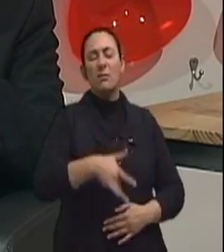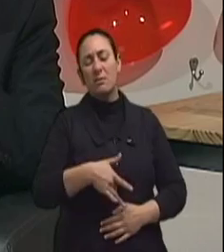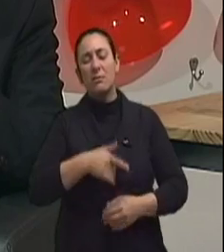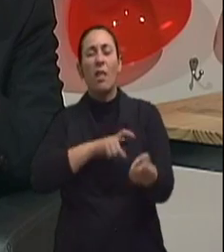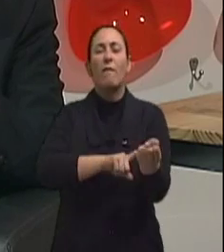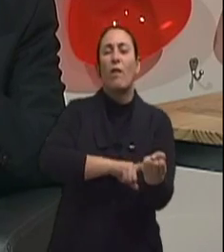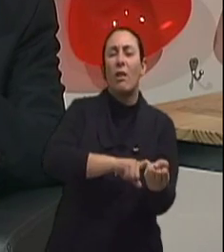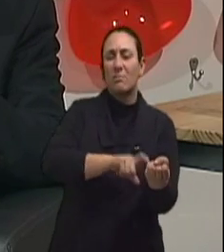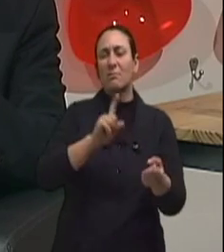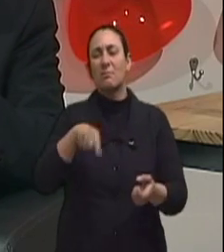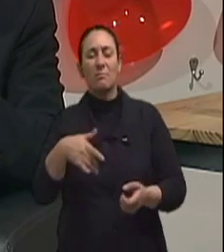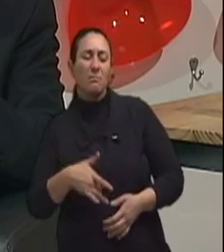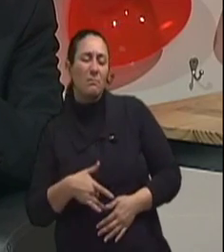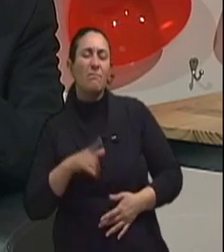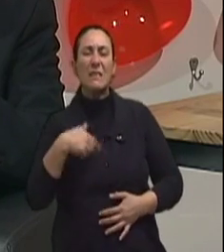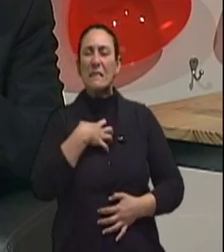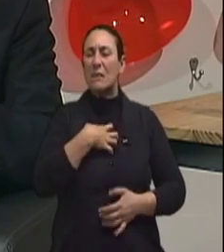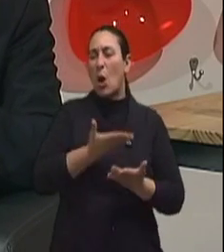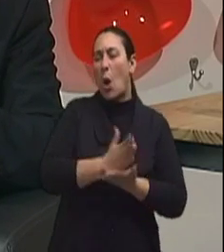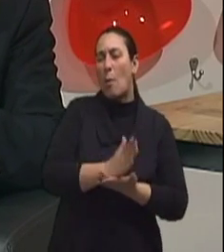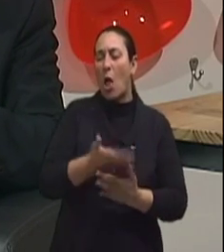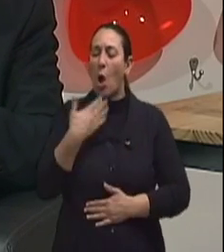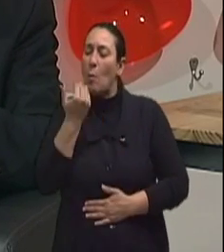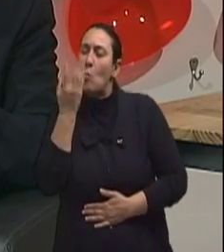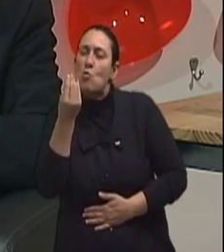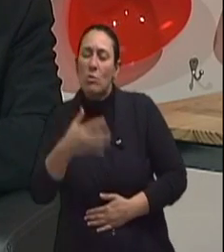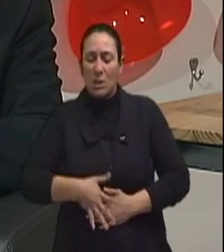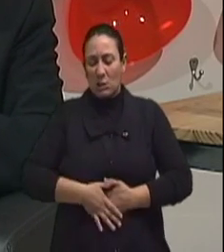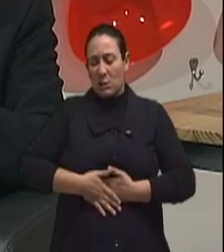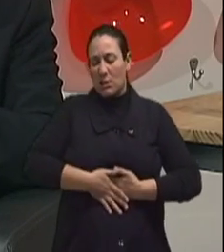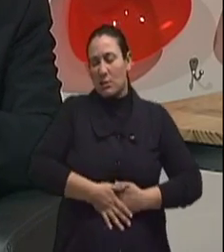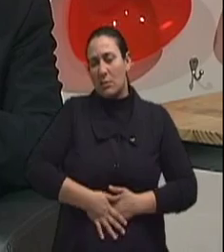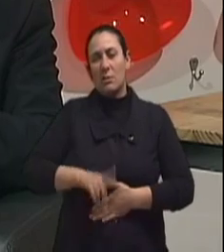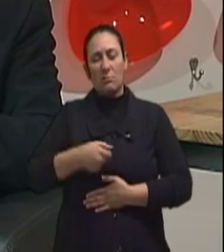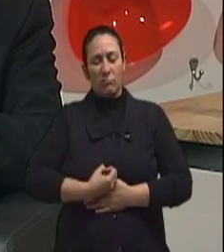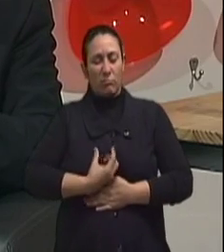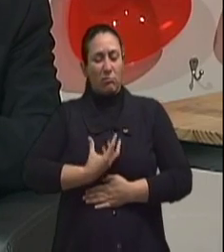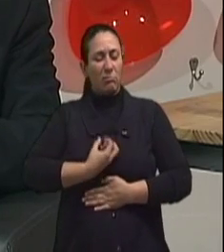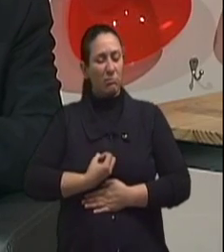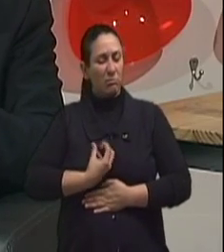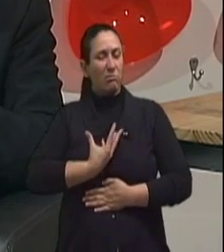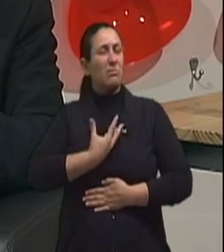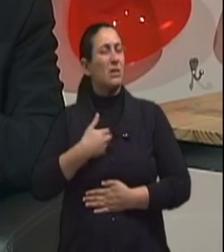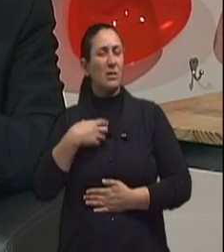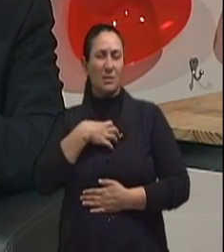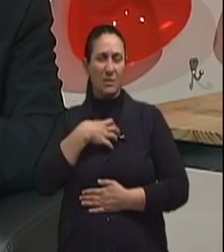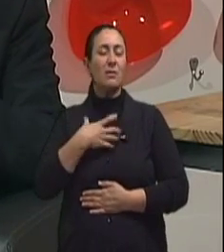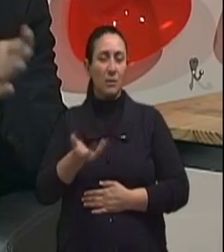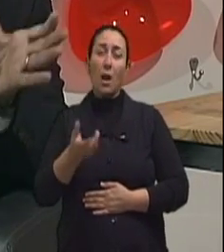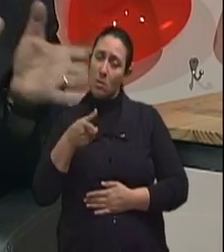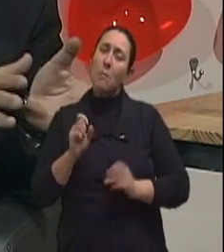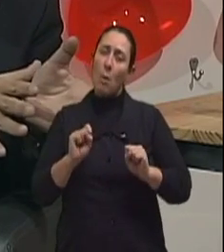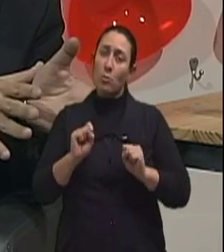queixas dispépticas. Aquele desconforto quando come, alguma ardência, alguma queimação, azia. Isso podem ser